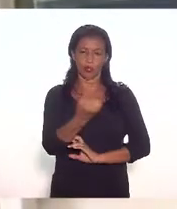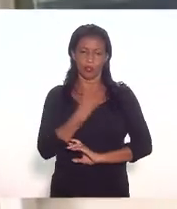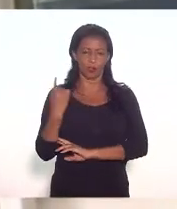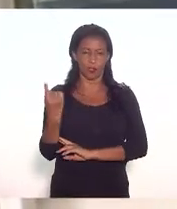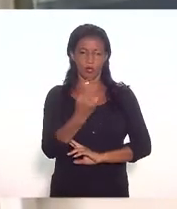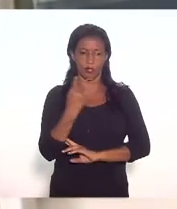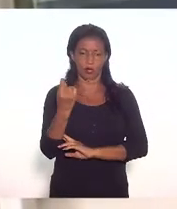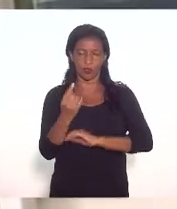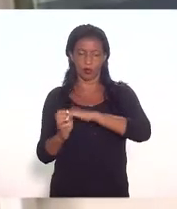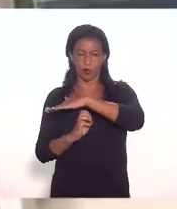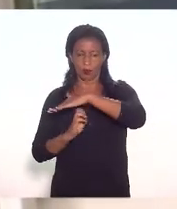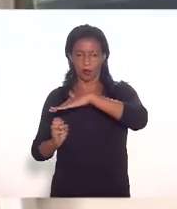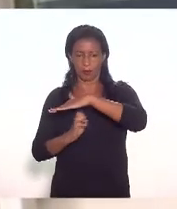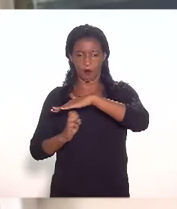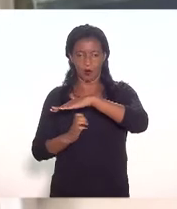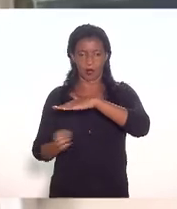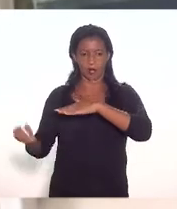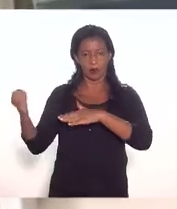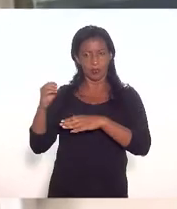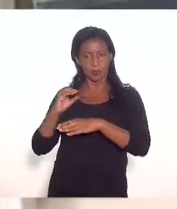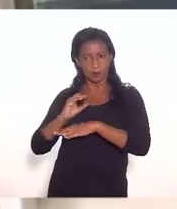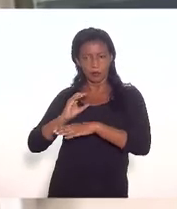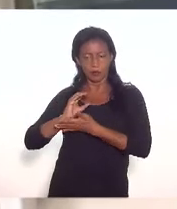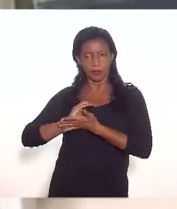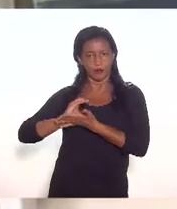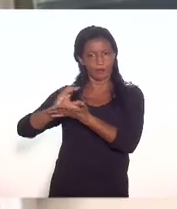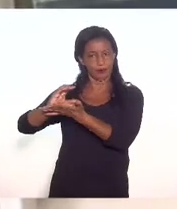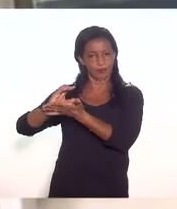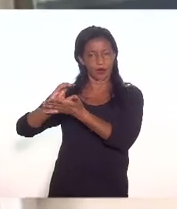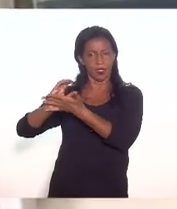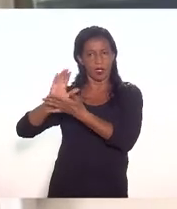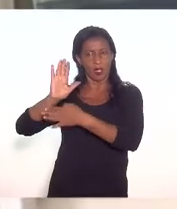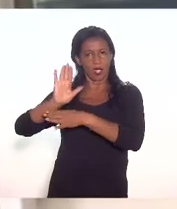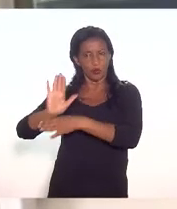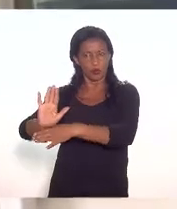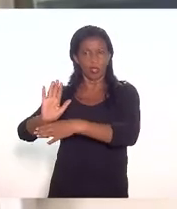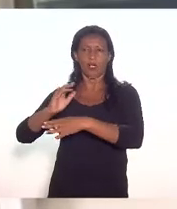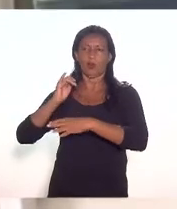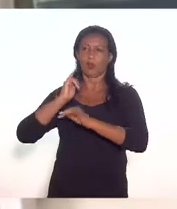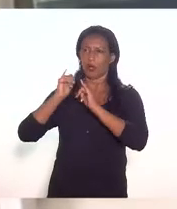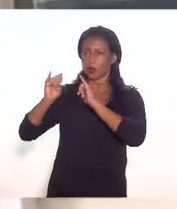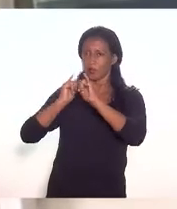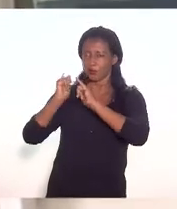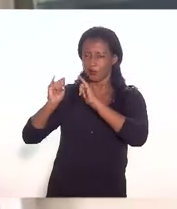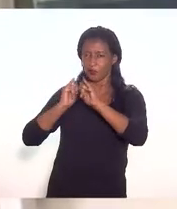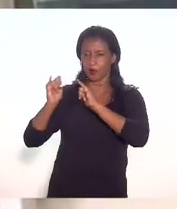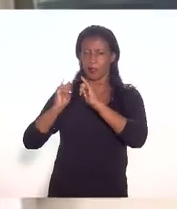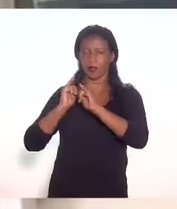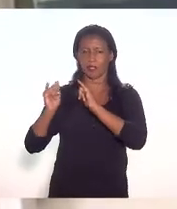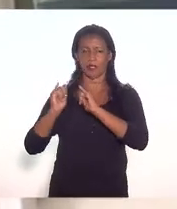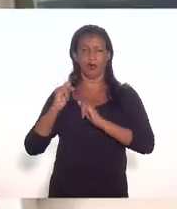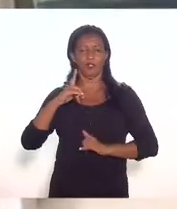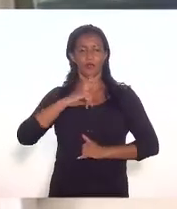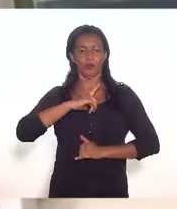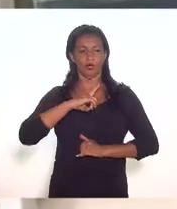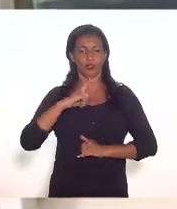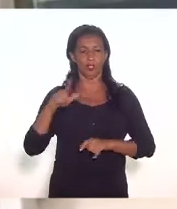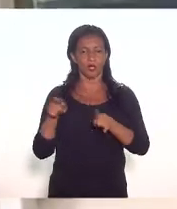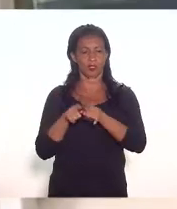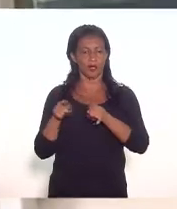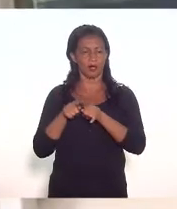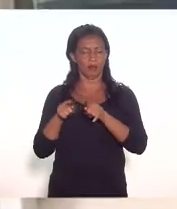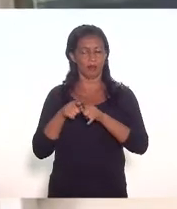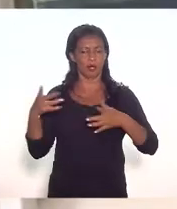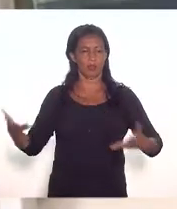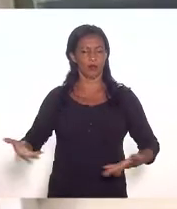concessionária estamos dando a nossa contribuição modestamente na nossa função de também trazer os